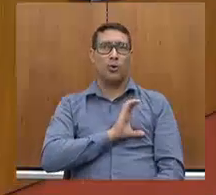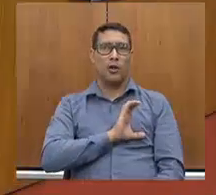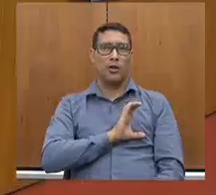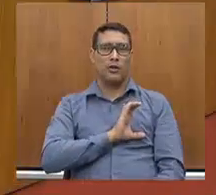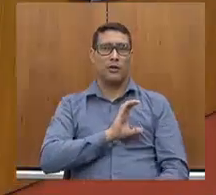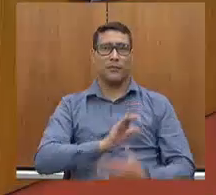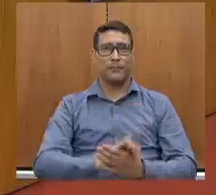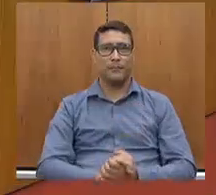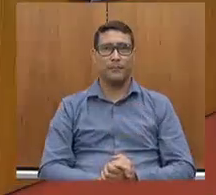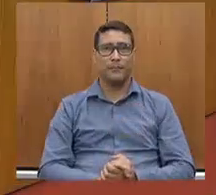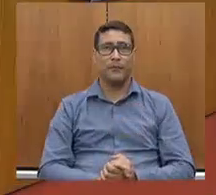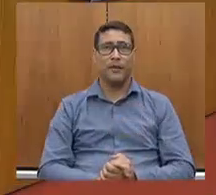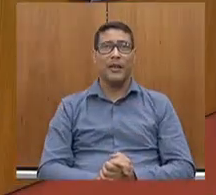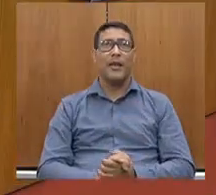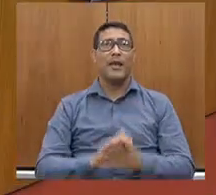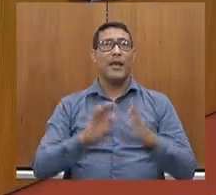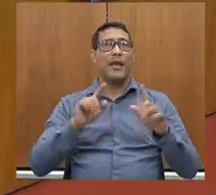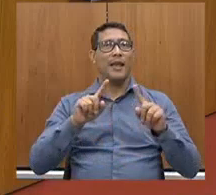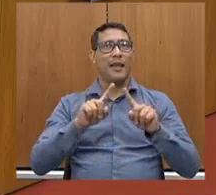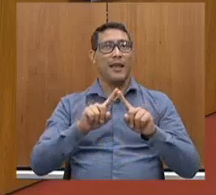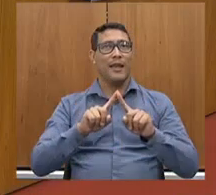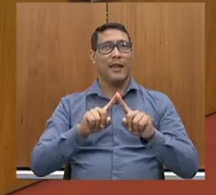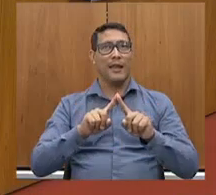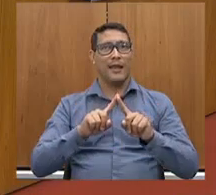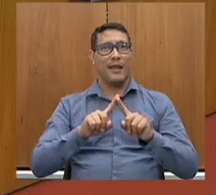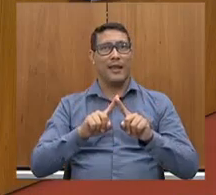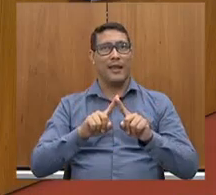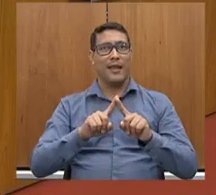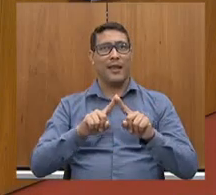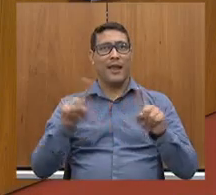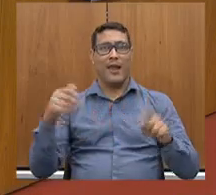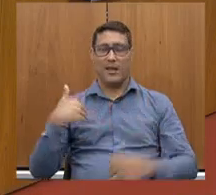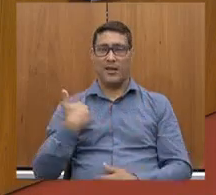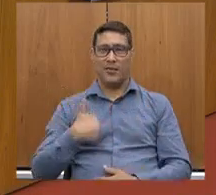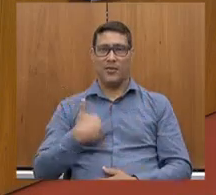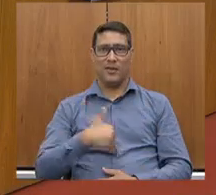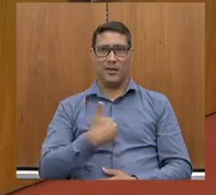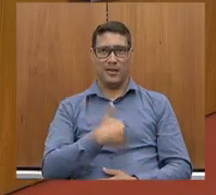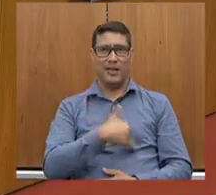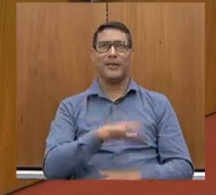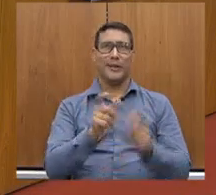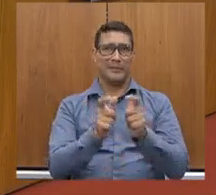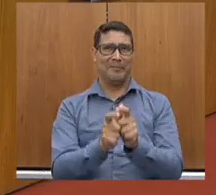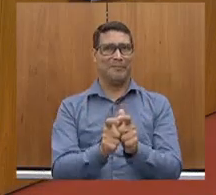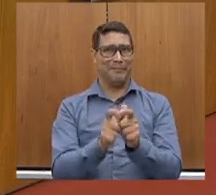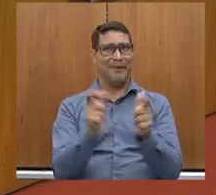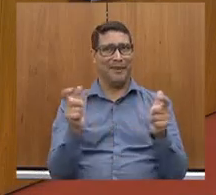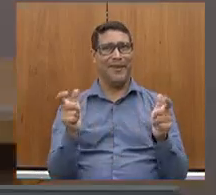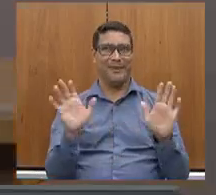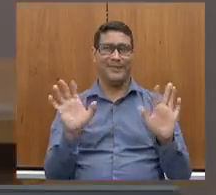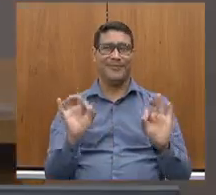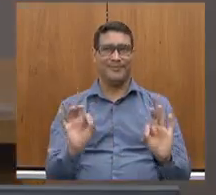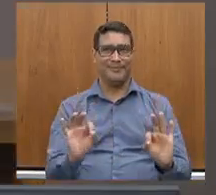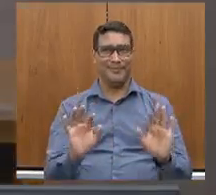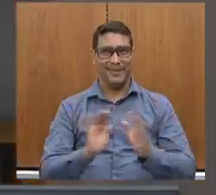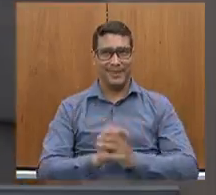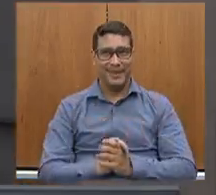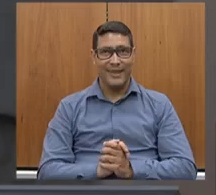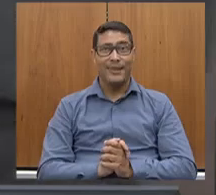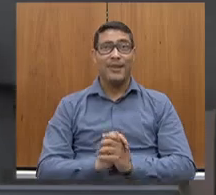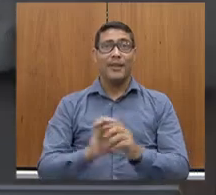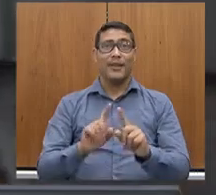É uma grande alegria... Nós, atleticanos, mais do que nós somos. Com certeza. Realmente,